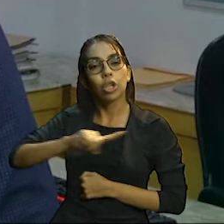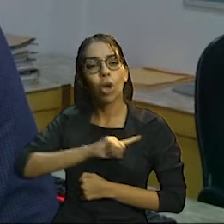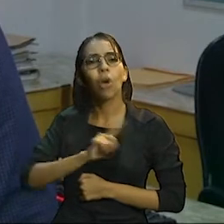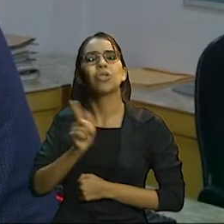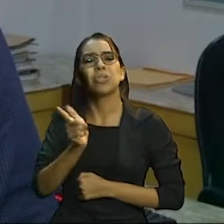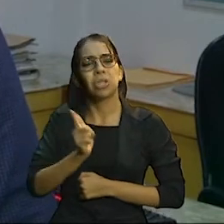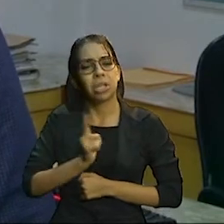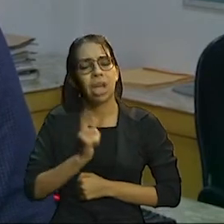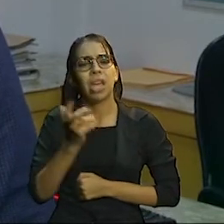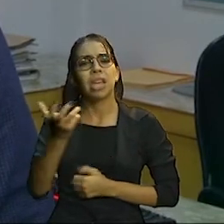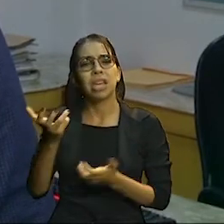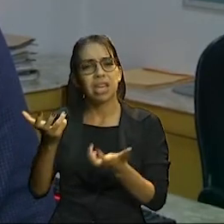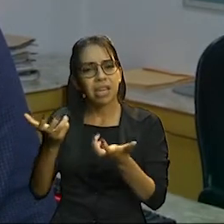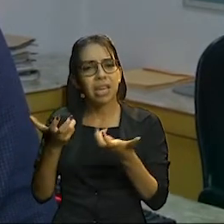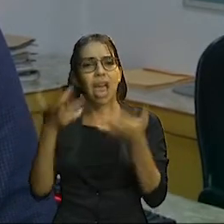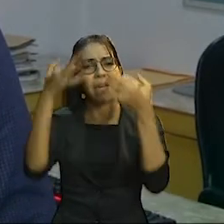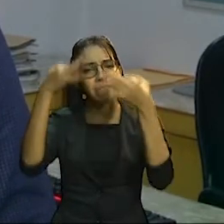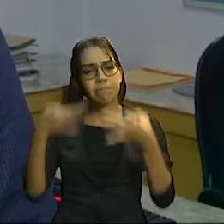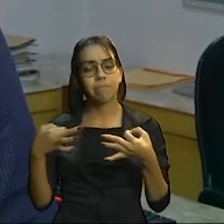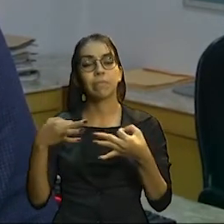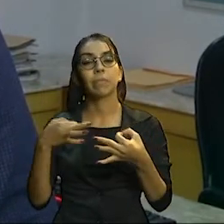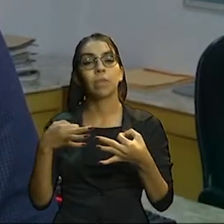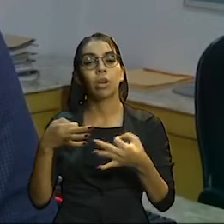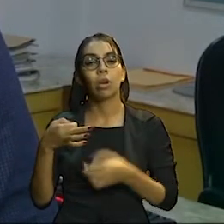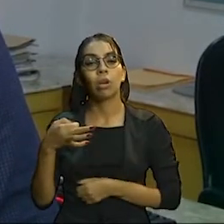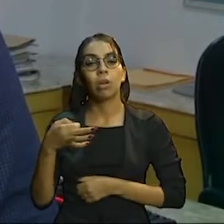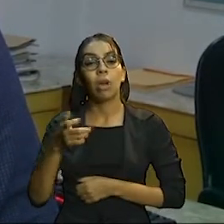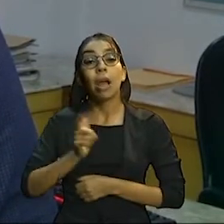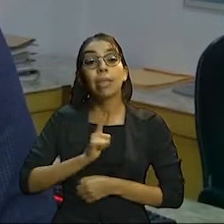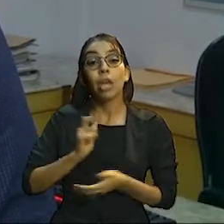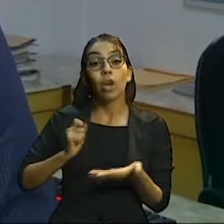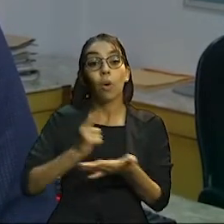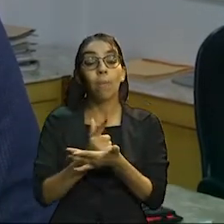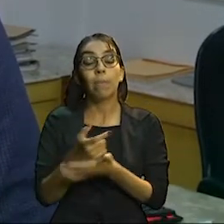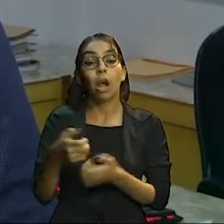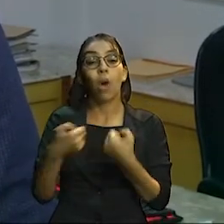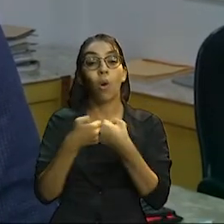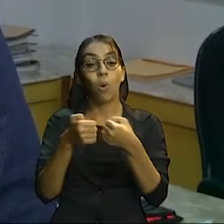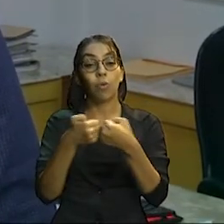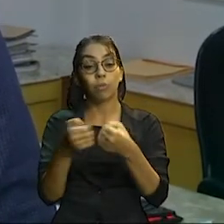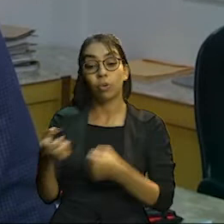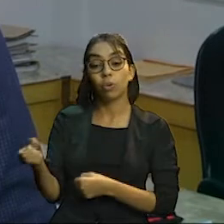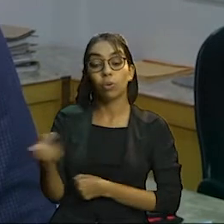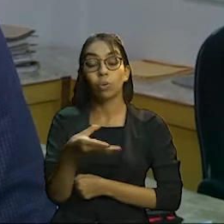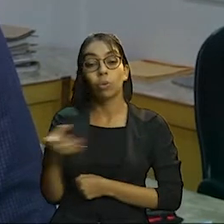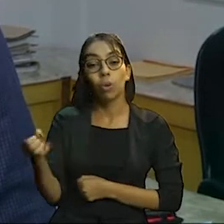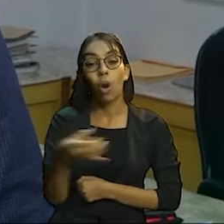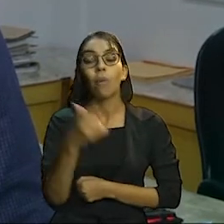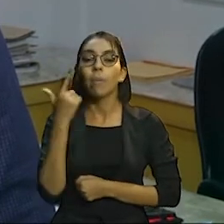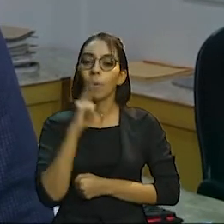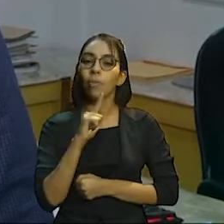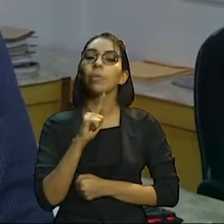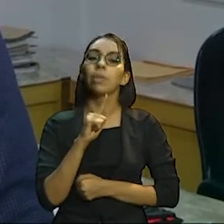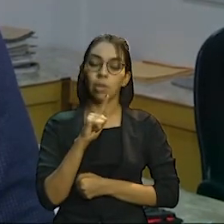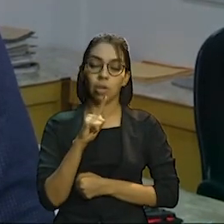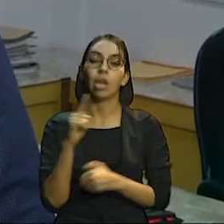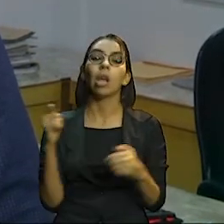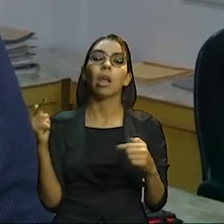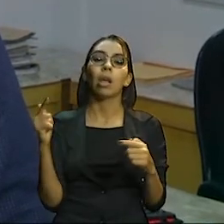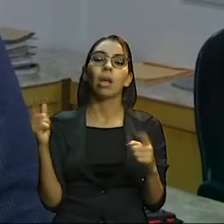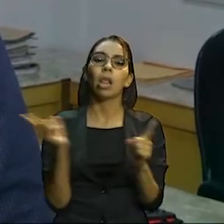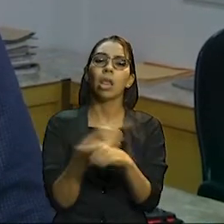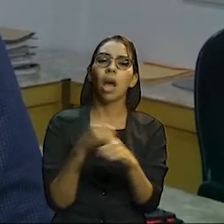em fazer uma renovação de frota de 100 veículos ao longo do ano de 2022. Então, ao longo de 2022, nós